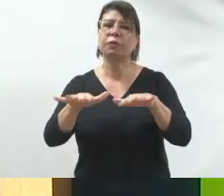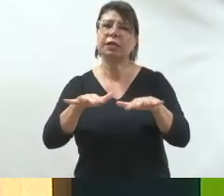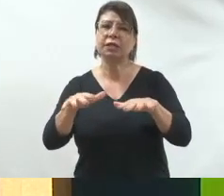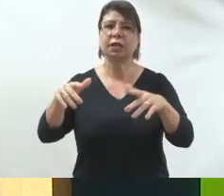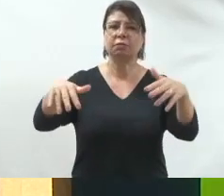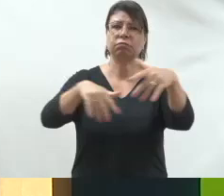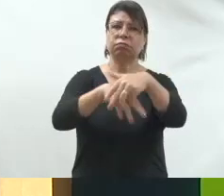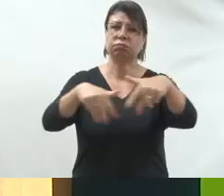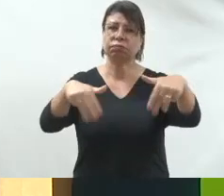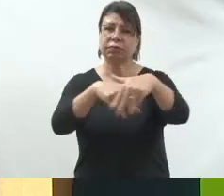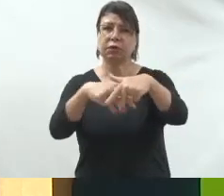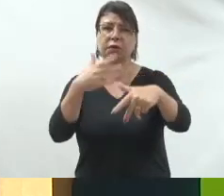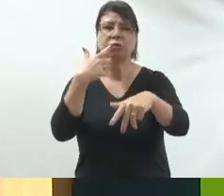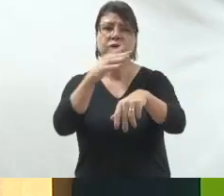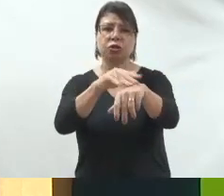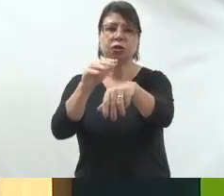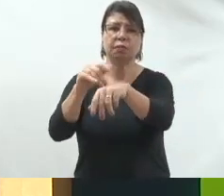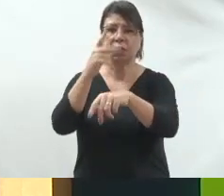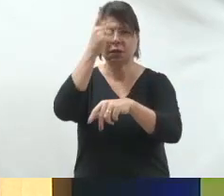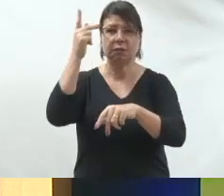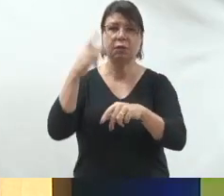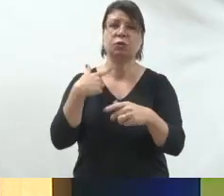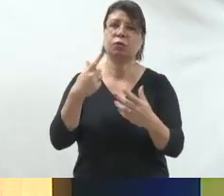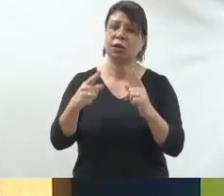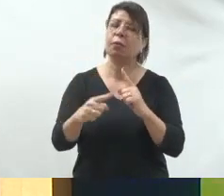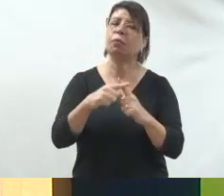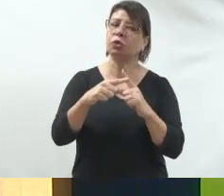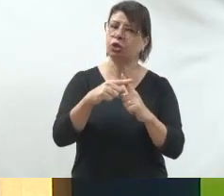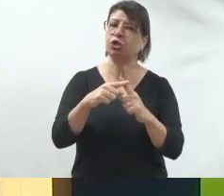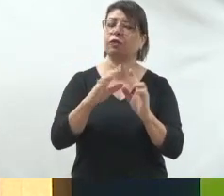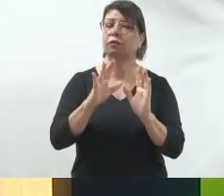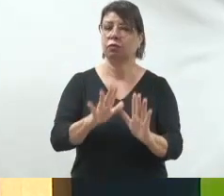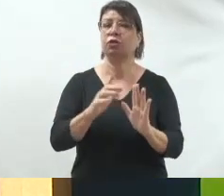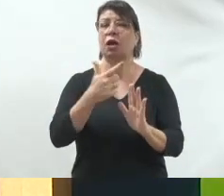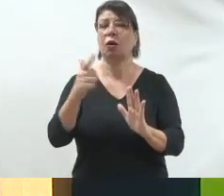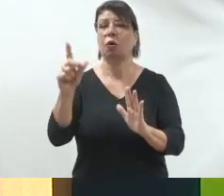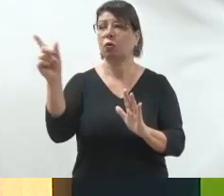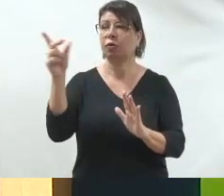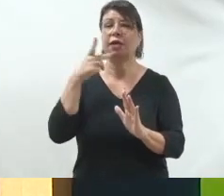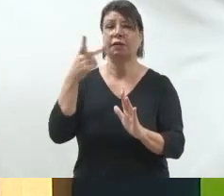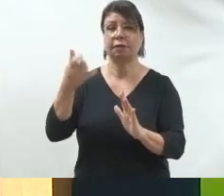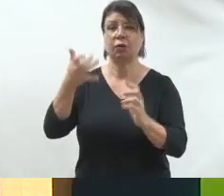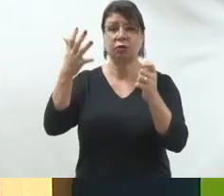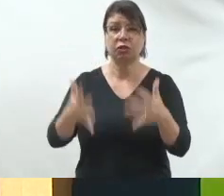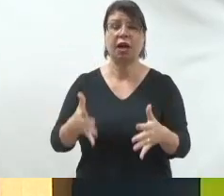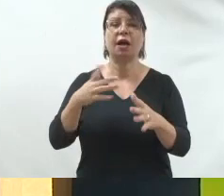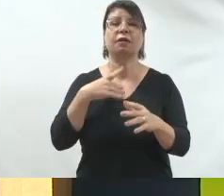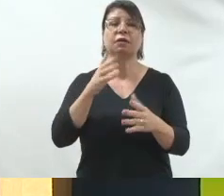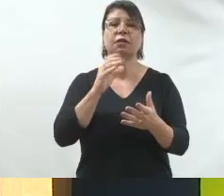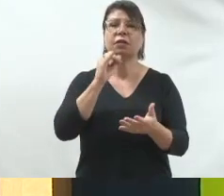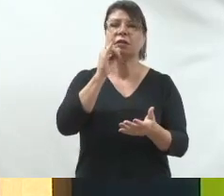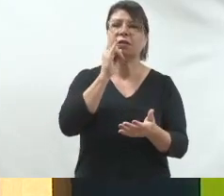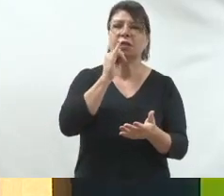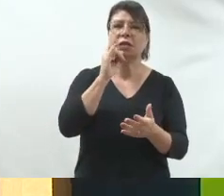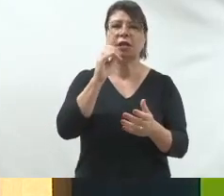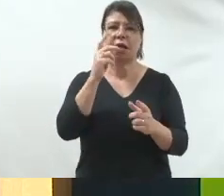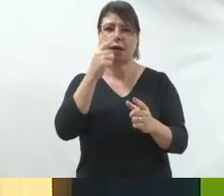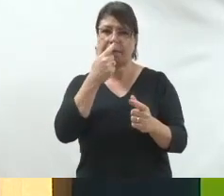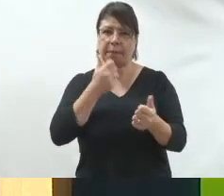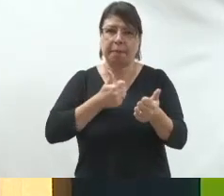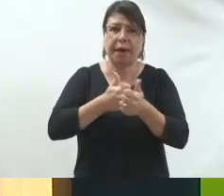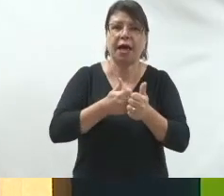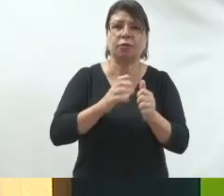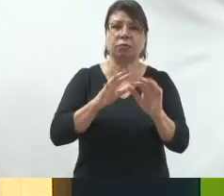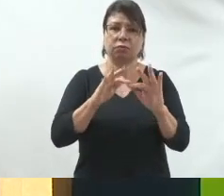pessoas antecipadamente é um sinal muito positivo dentro da sua campanha a outra já foi colocada pelo Marcelo você consegue fazer uma arrecadação das pessoas mais próximas da sua